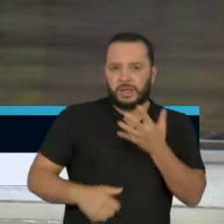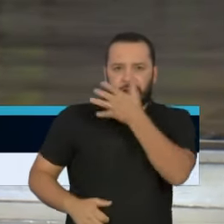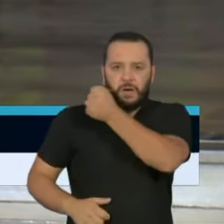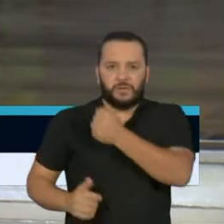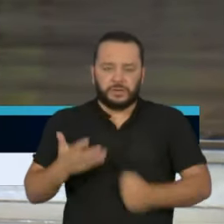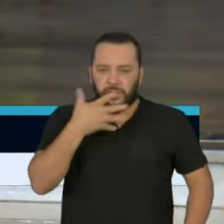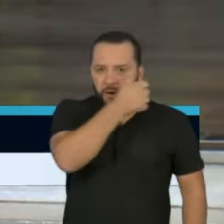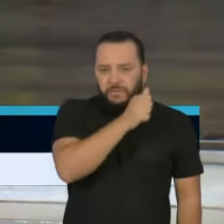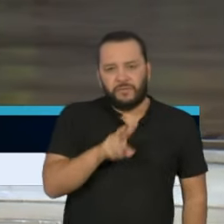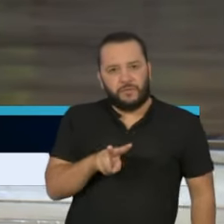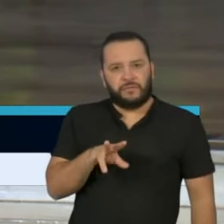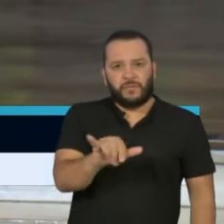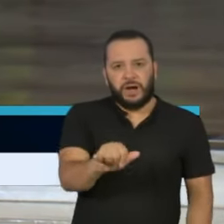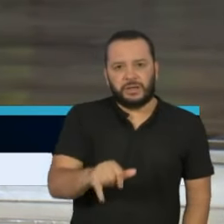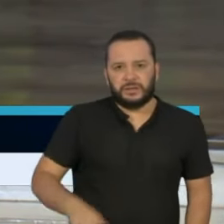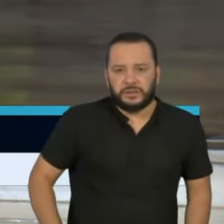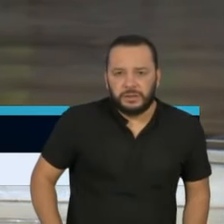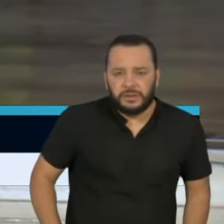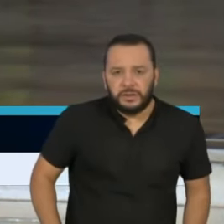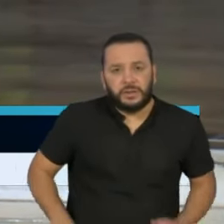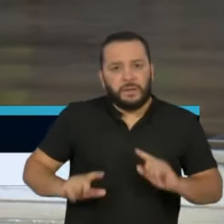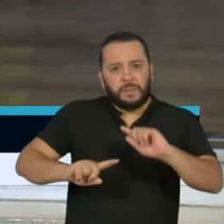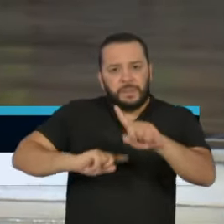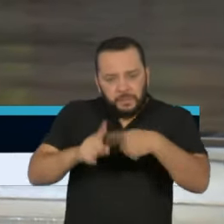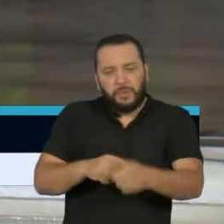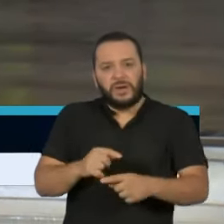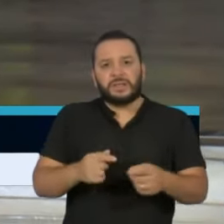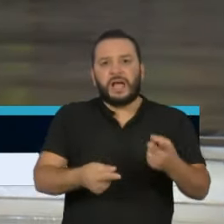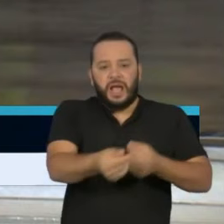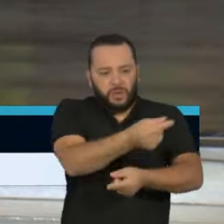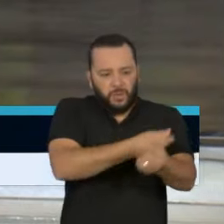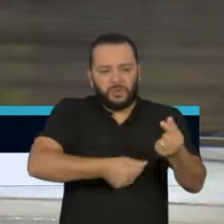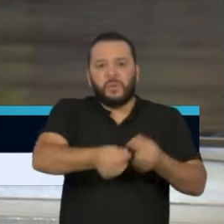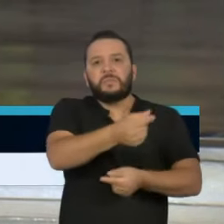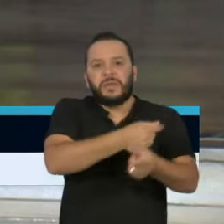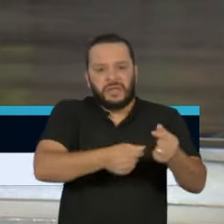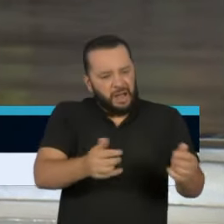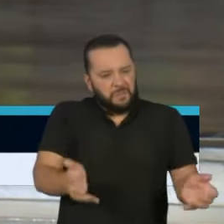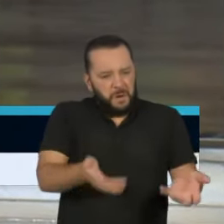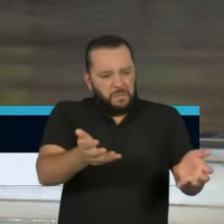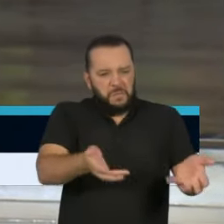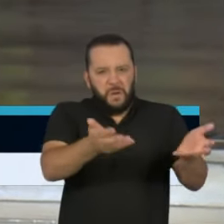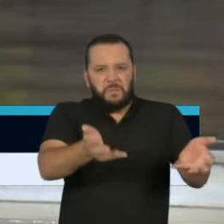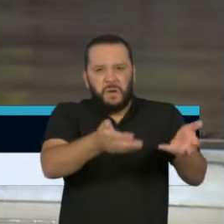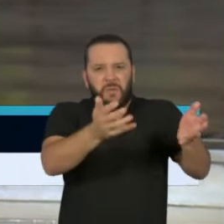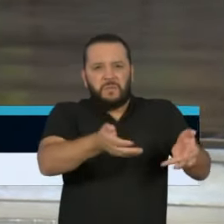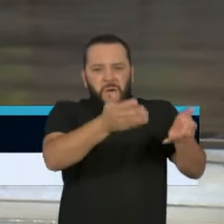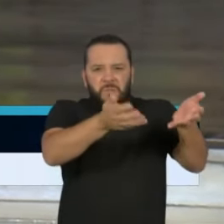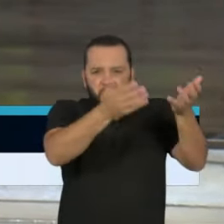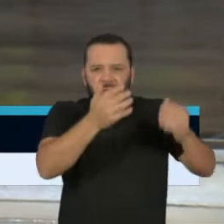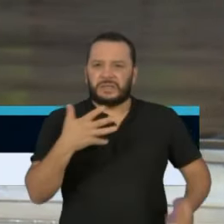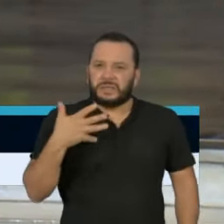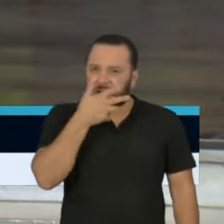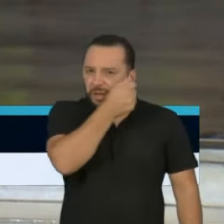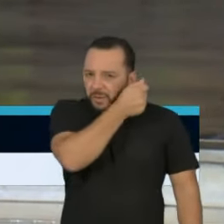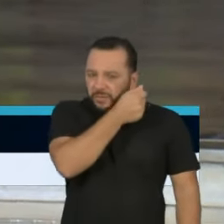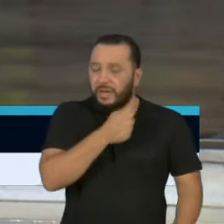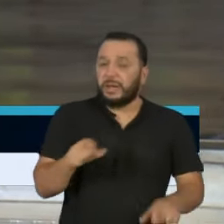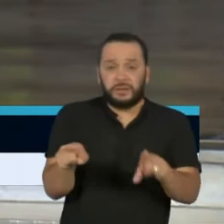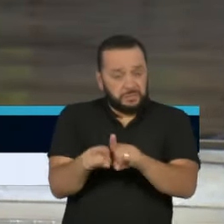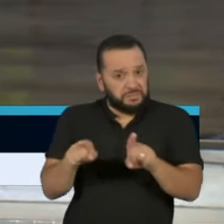vamos salvar a economia. E salvar vidas significa também o compromisso